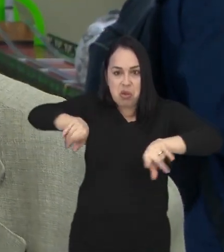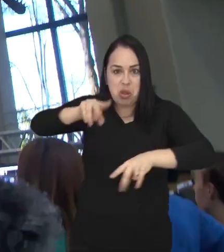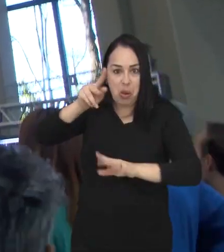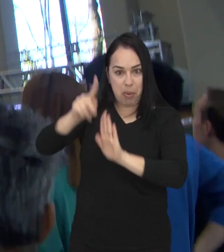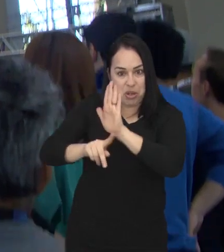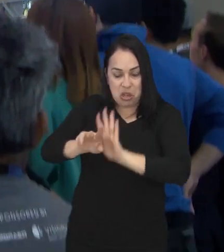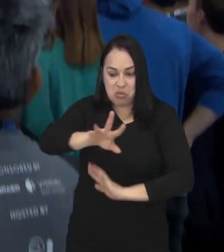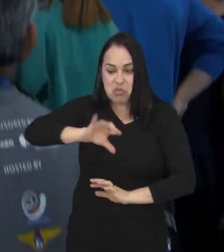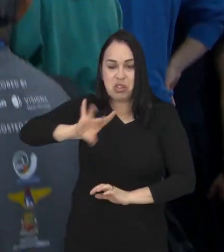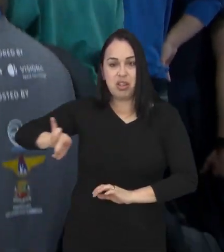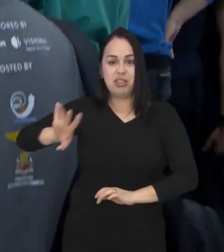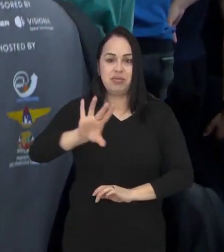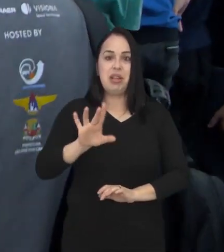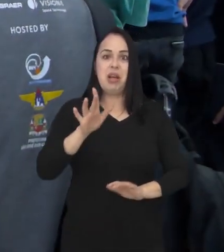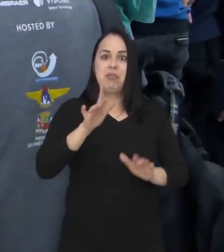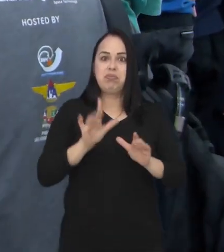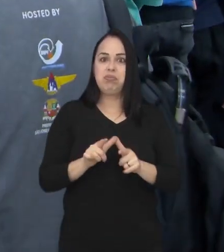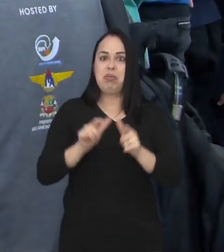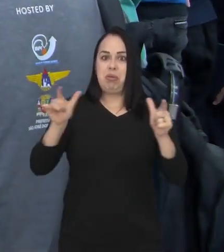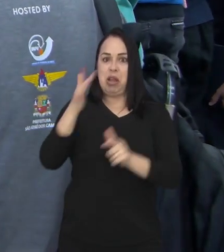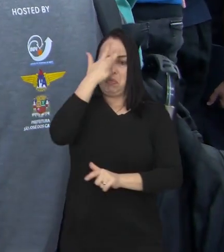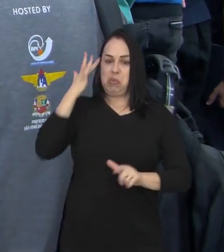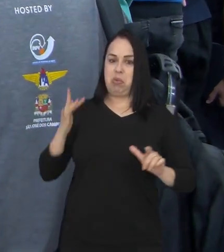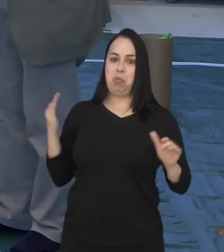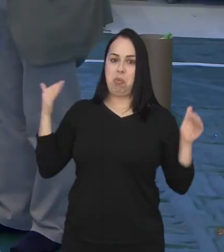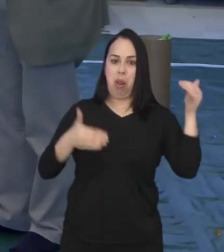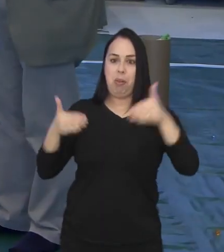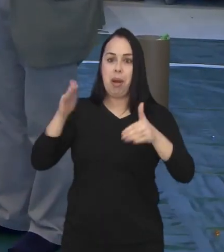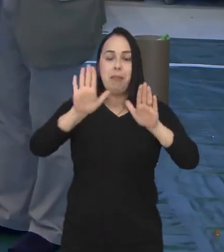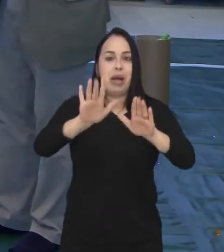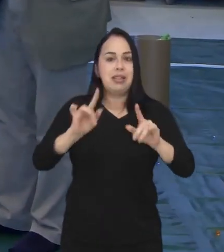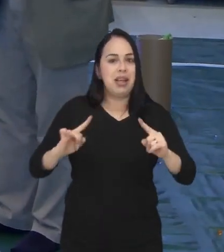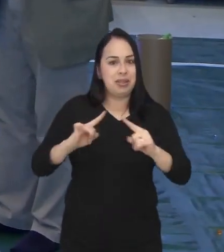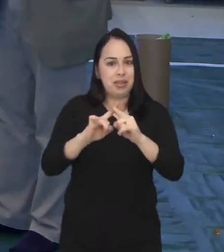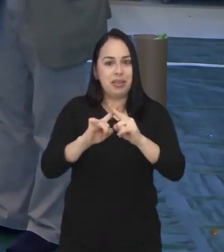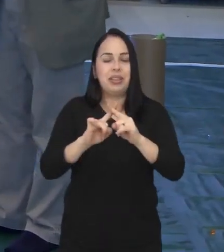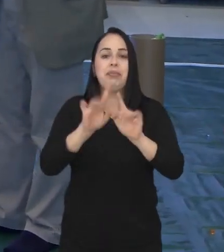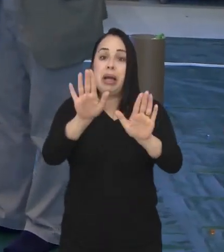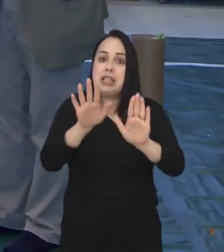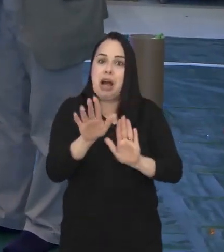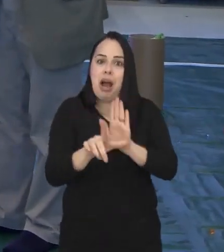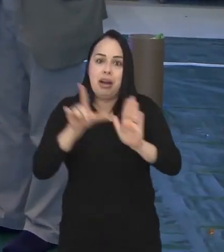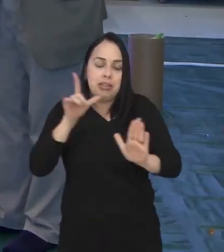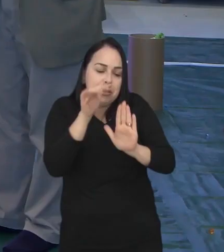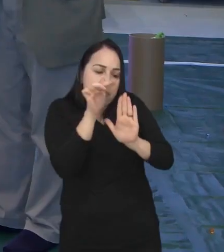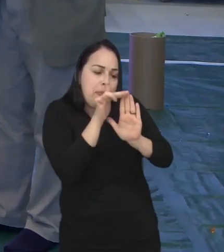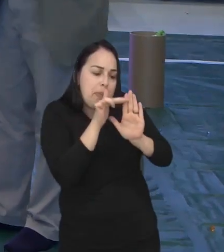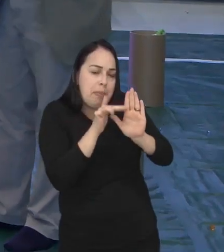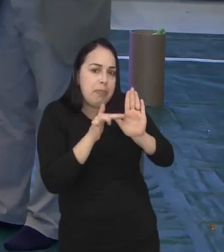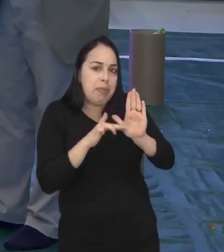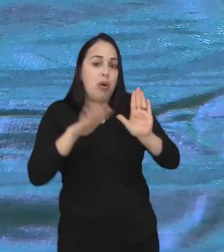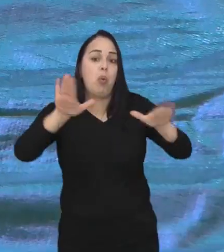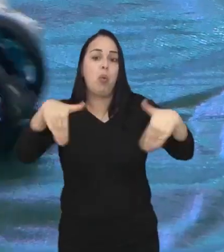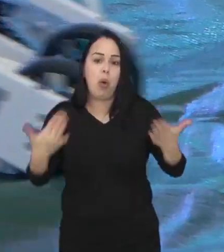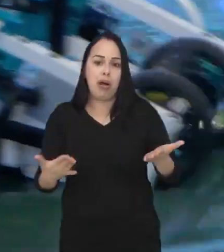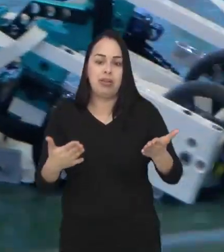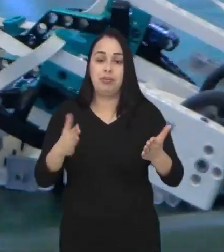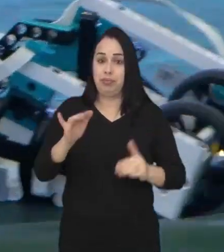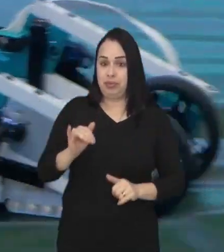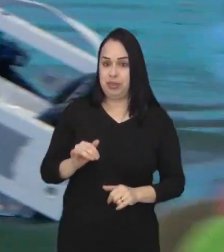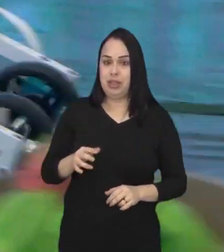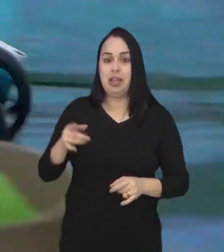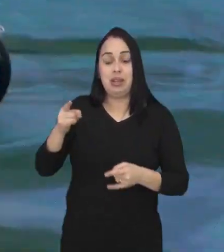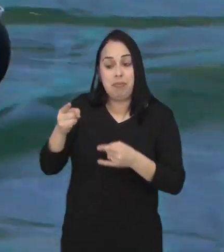A plateia era grande e a expectativa maior ainda. Mas antes da disputa começar, foi preciso repassar as regras. O